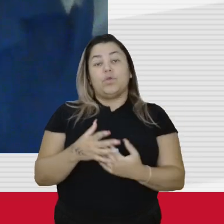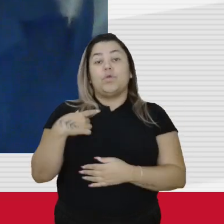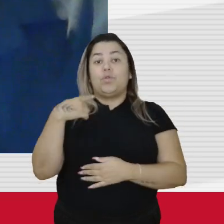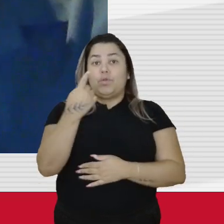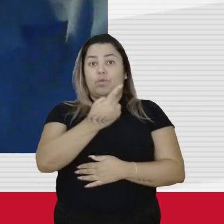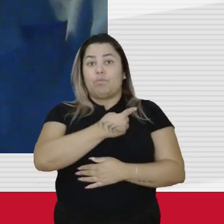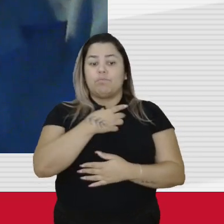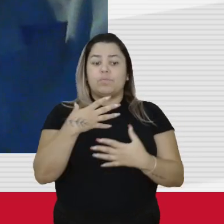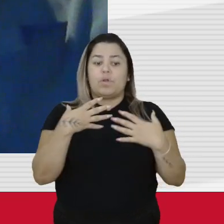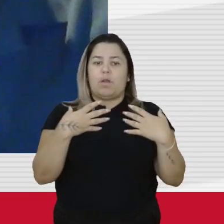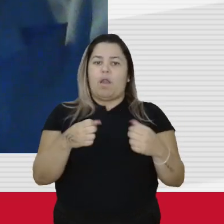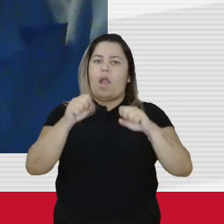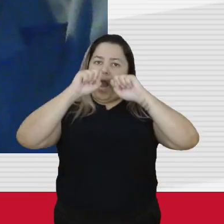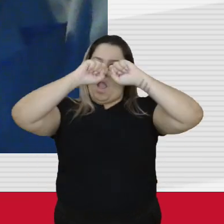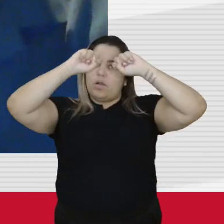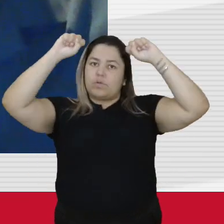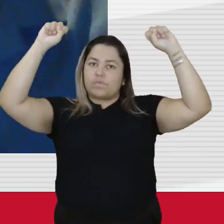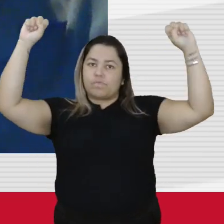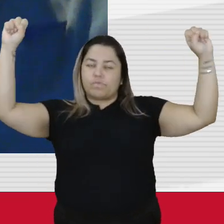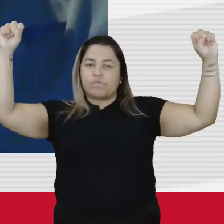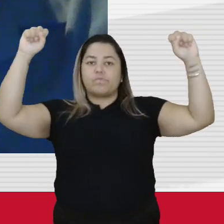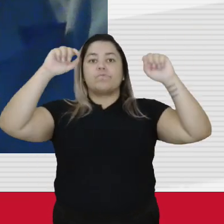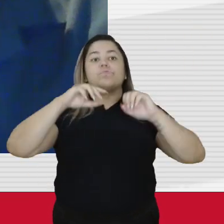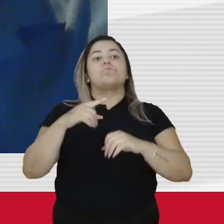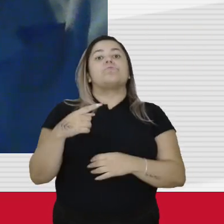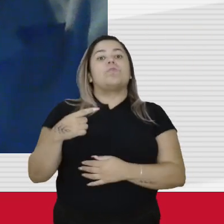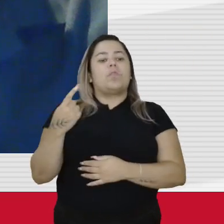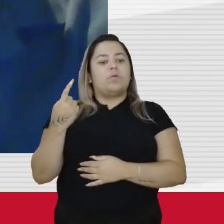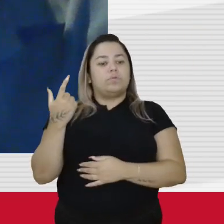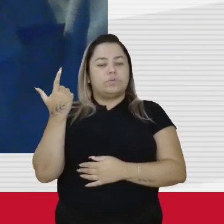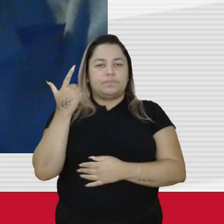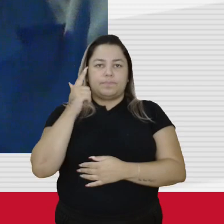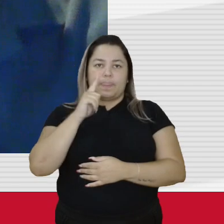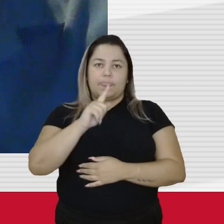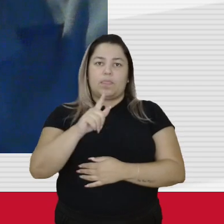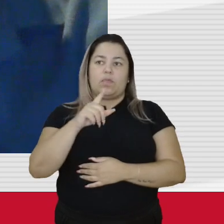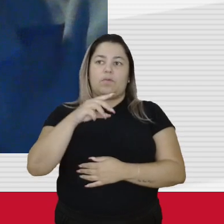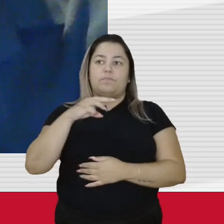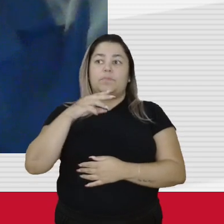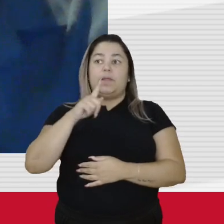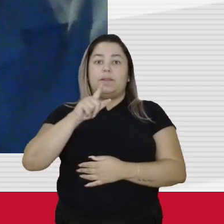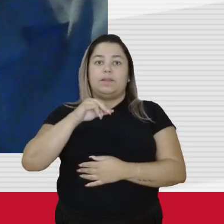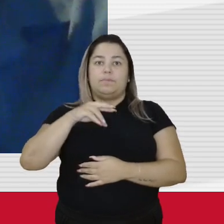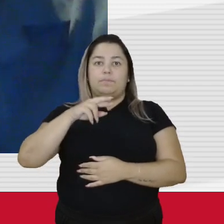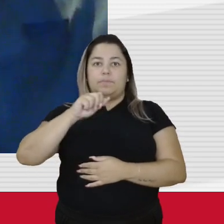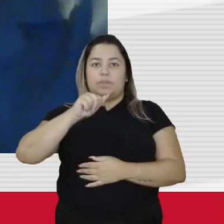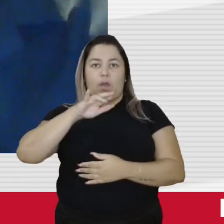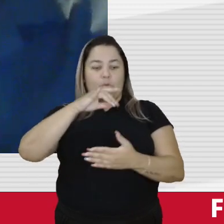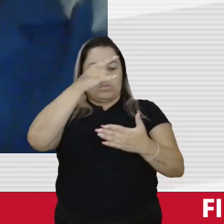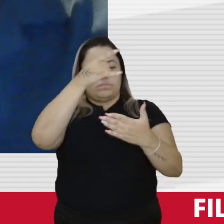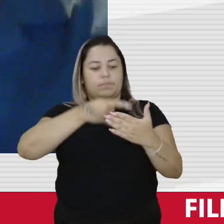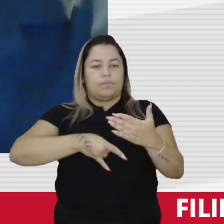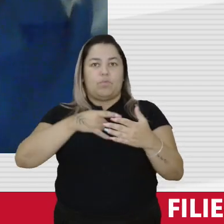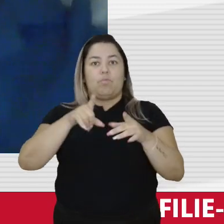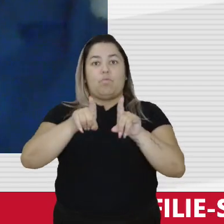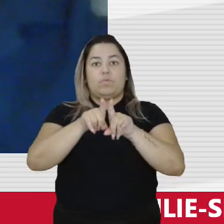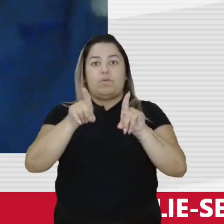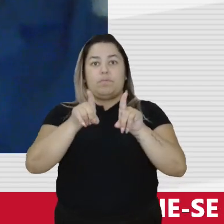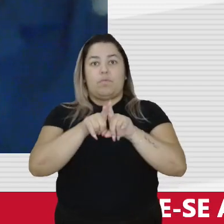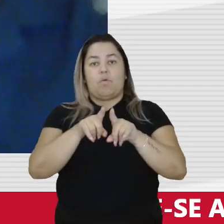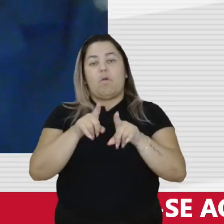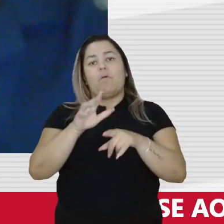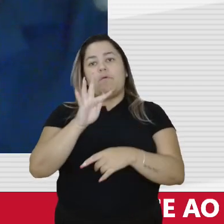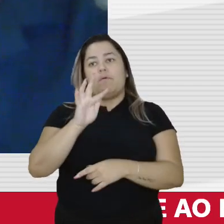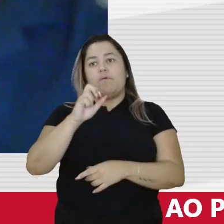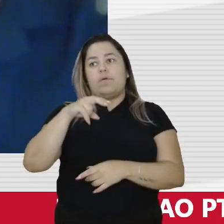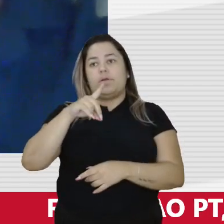fomos ao Supremo Tribunal Federal, conseguimos uma liminar do ministro Maurício Corrêa, na época, com a participação não só do Fernando Tristão